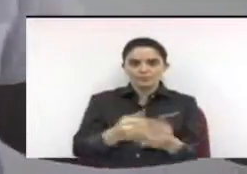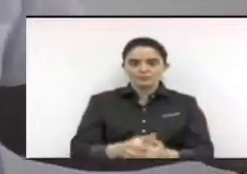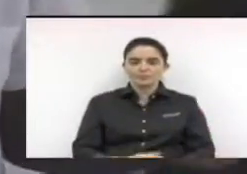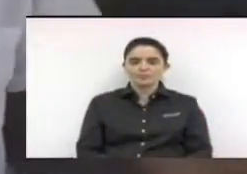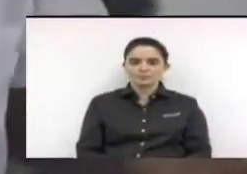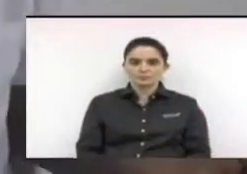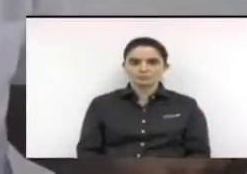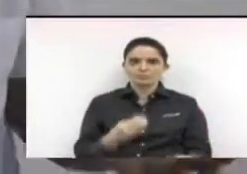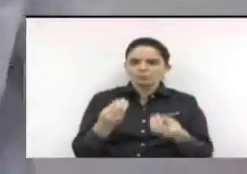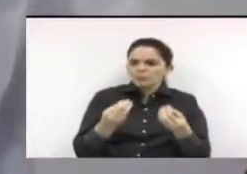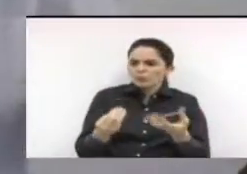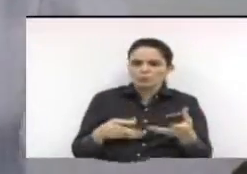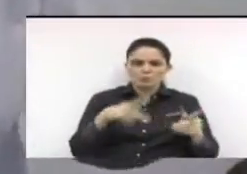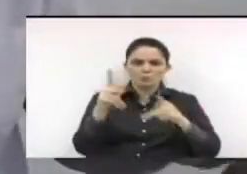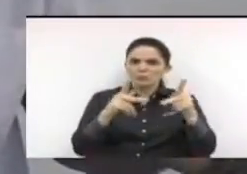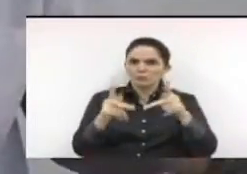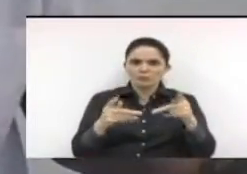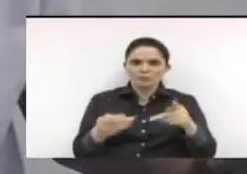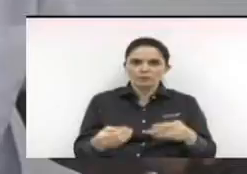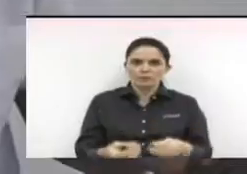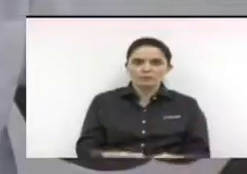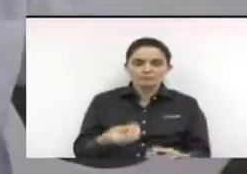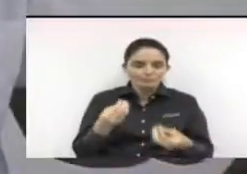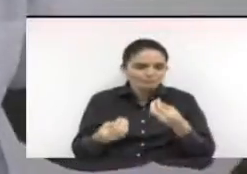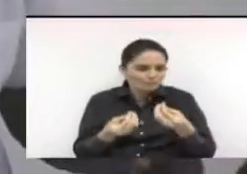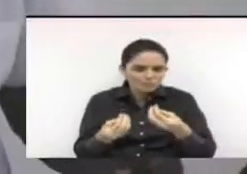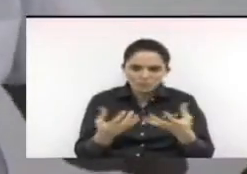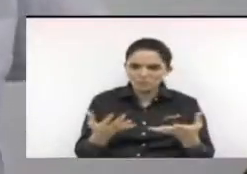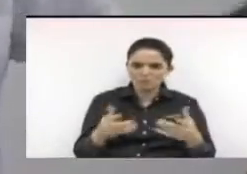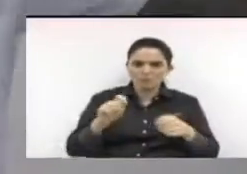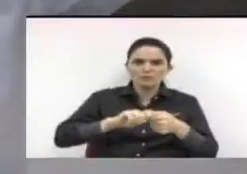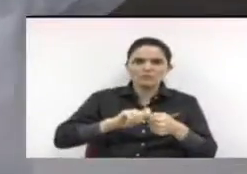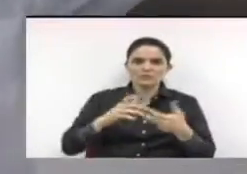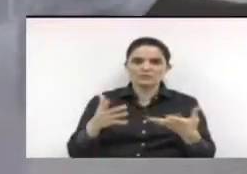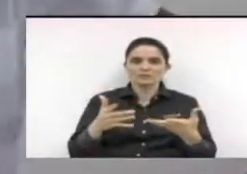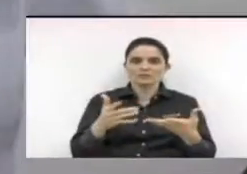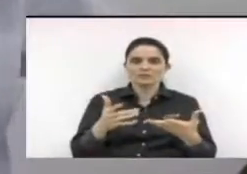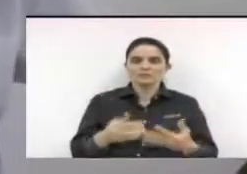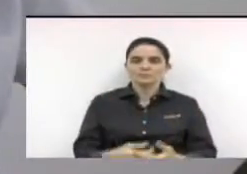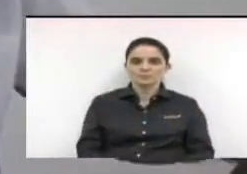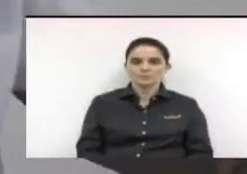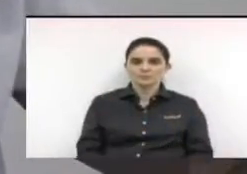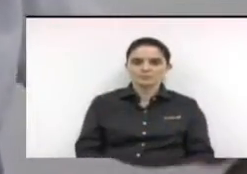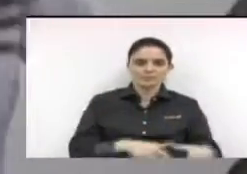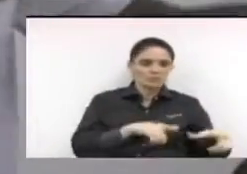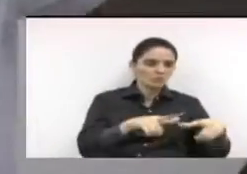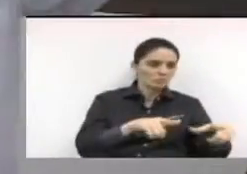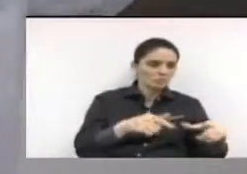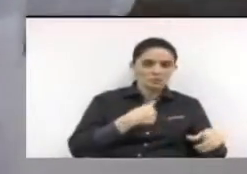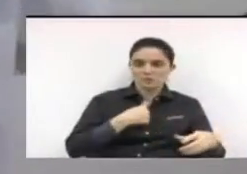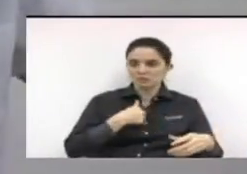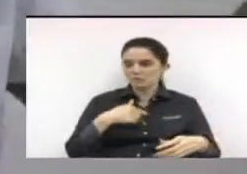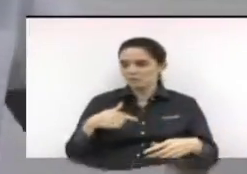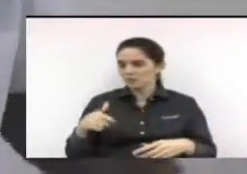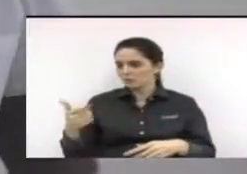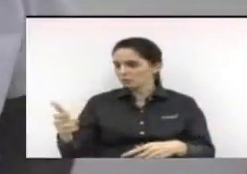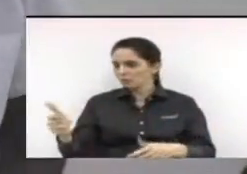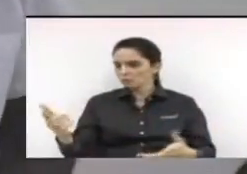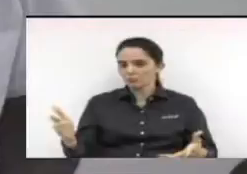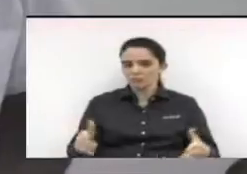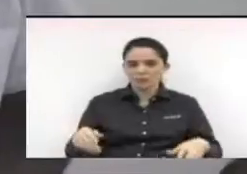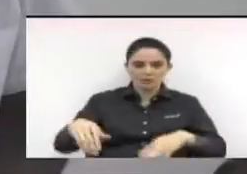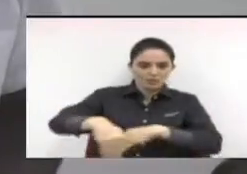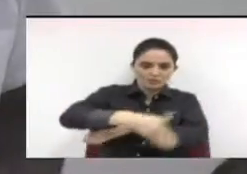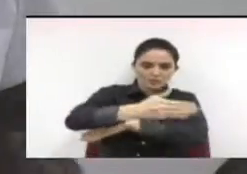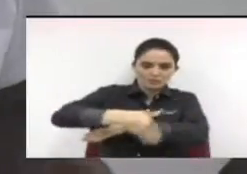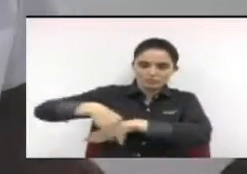não sabe mais o que fazer. Não tem onde recorrer mais. Ali desemprego, tem emprego para mim, emprego para mim. Está sim, hoje a gente anda pelas